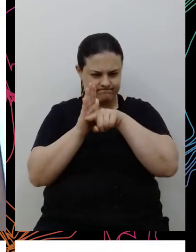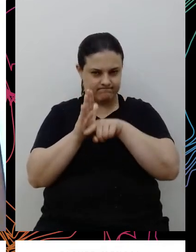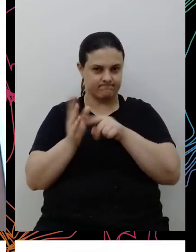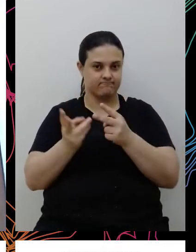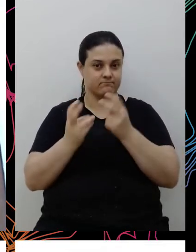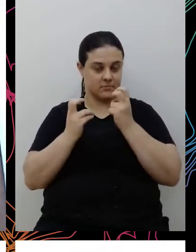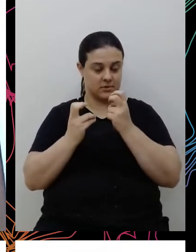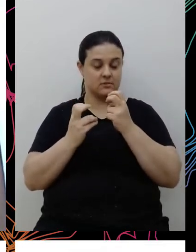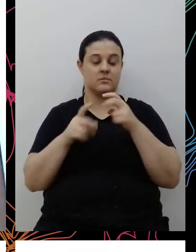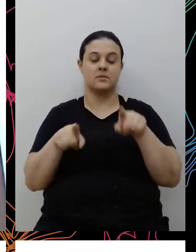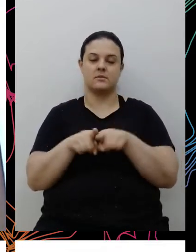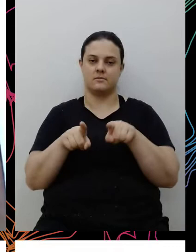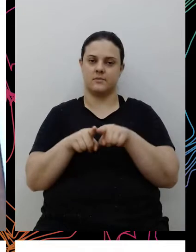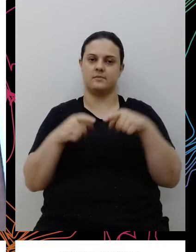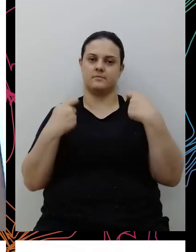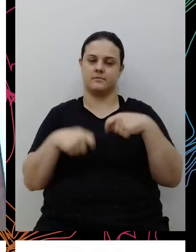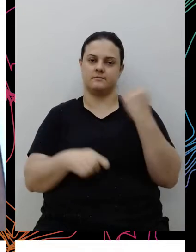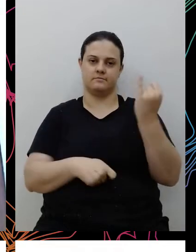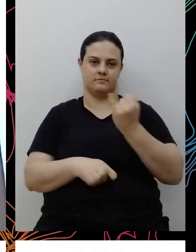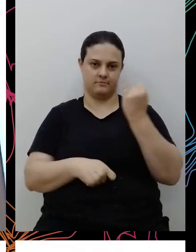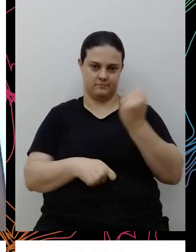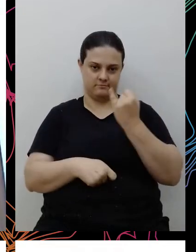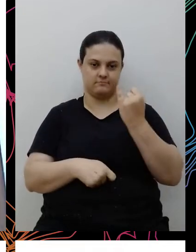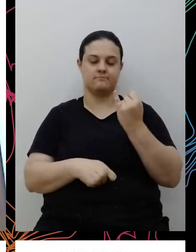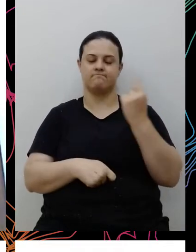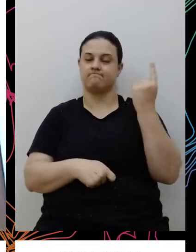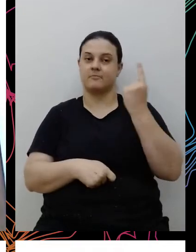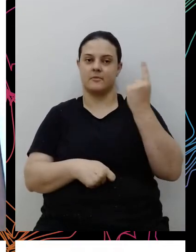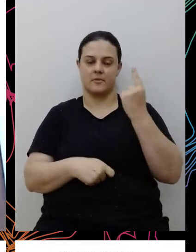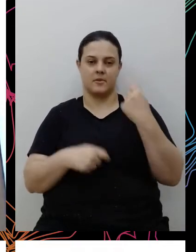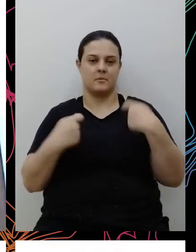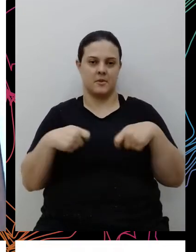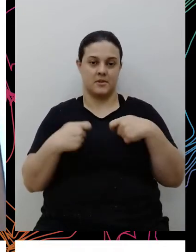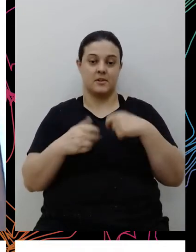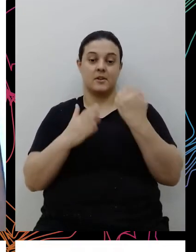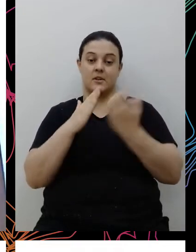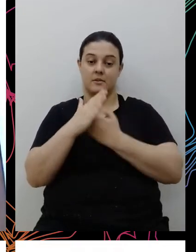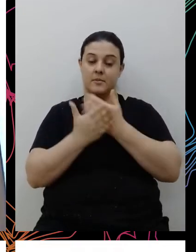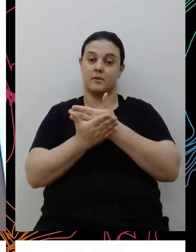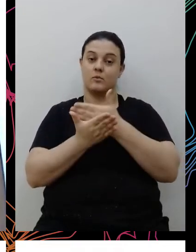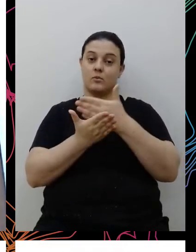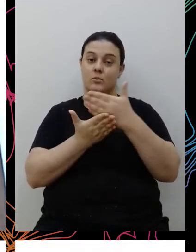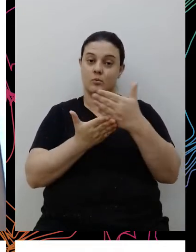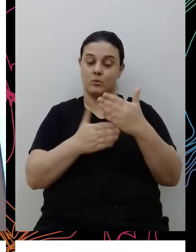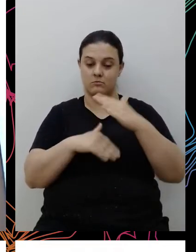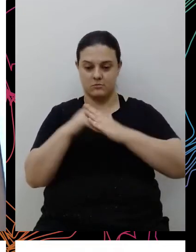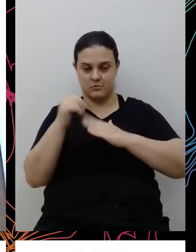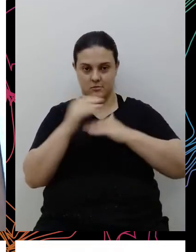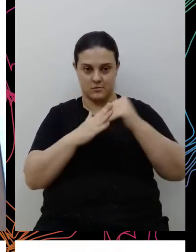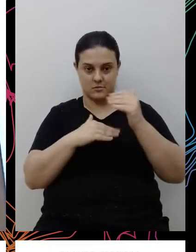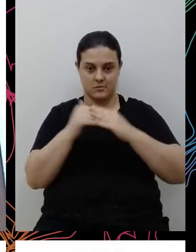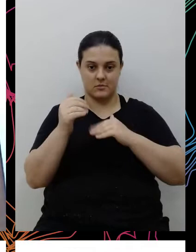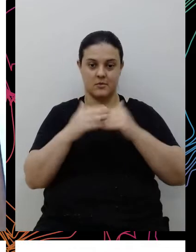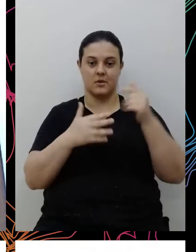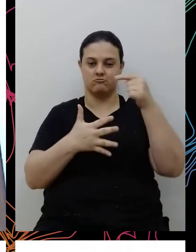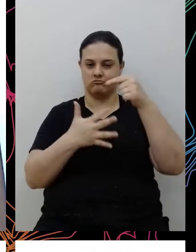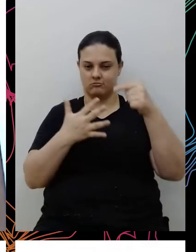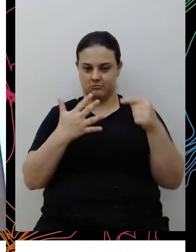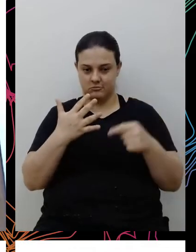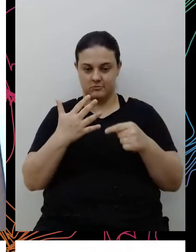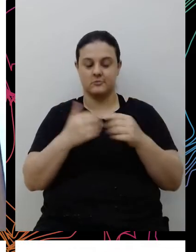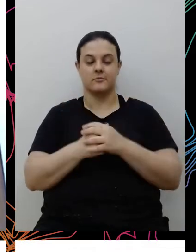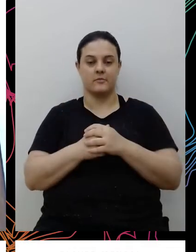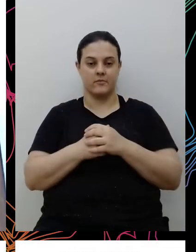também é fundamental e eu passo a ir primordial para as empresas começarem as suas práticas e políticas na agenda de raça